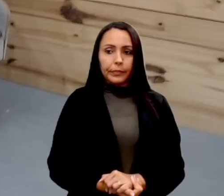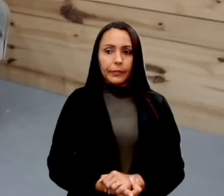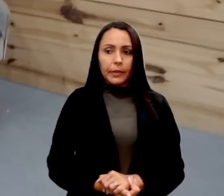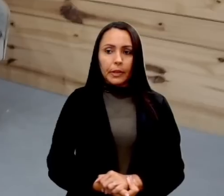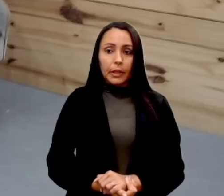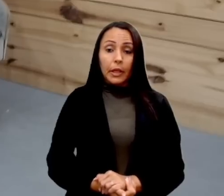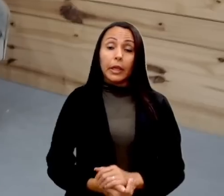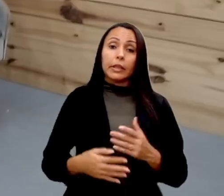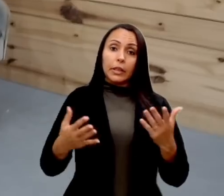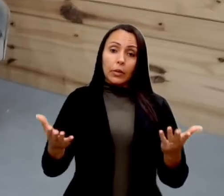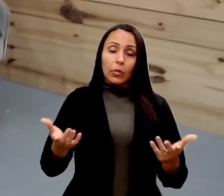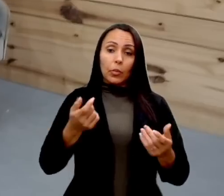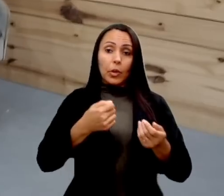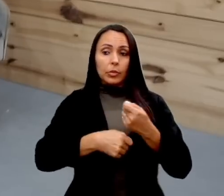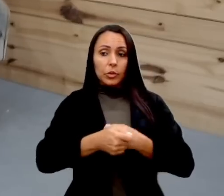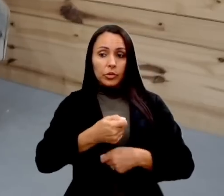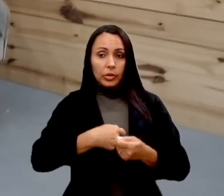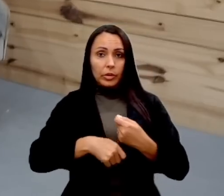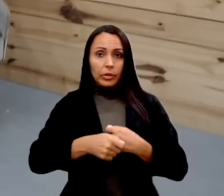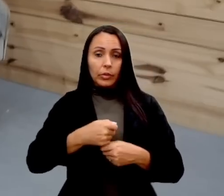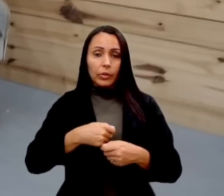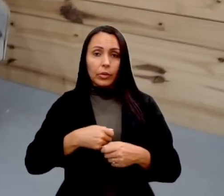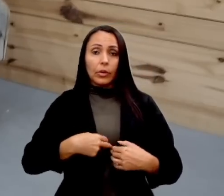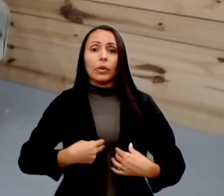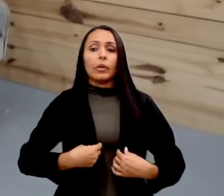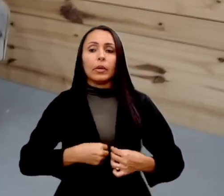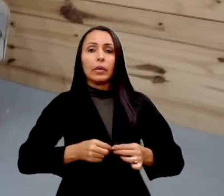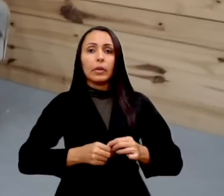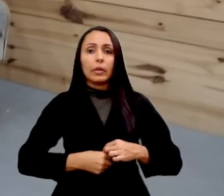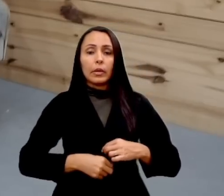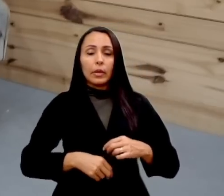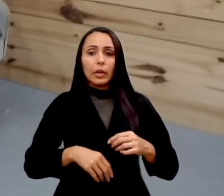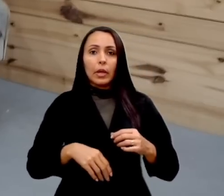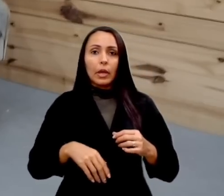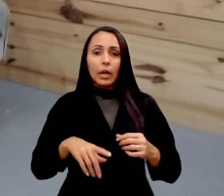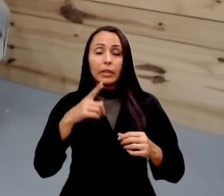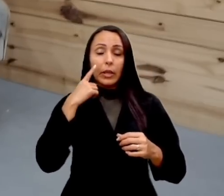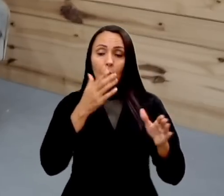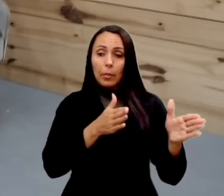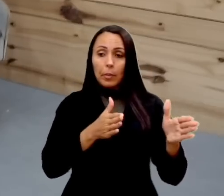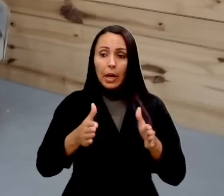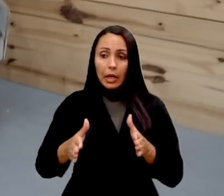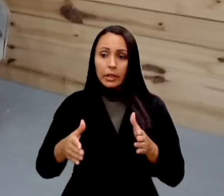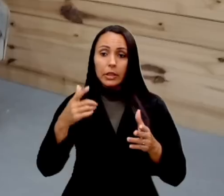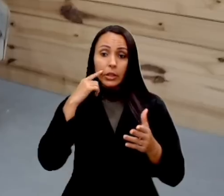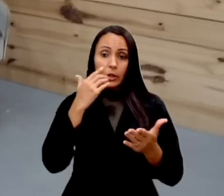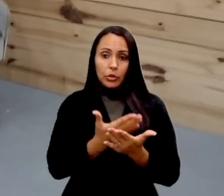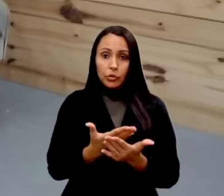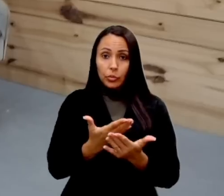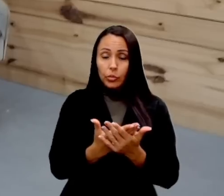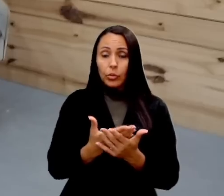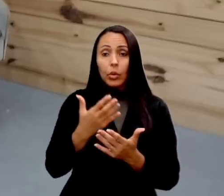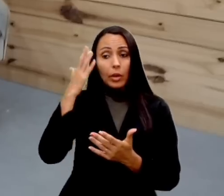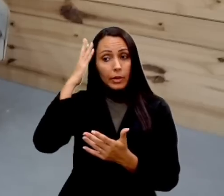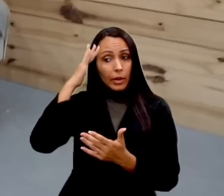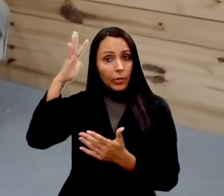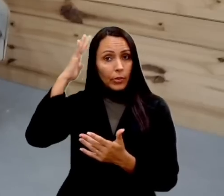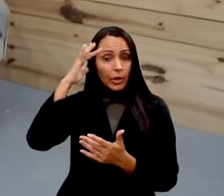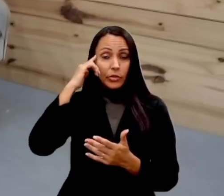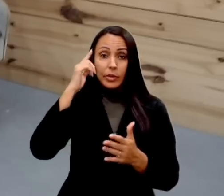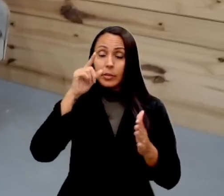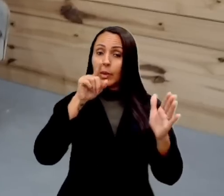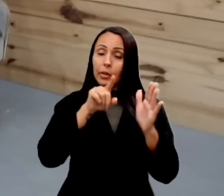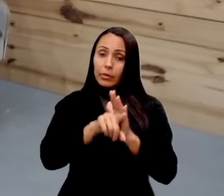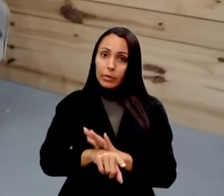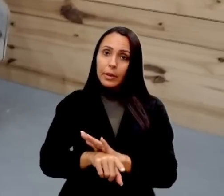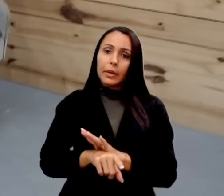administrador, a gente... Estou falando da parte de estudo teórico, né? A gente se pergunta muito, quando a